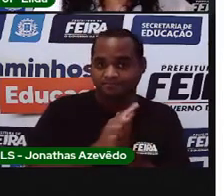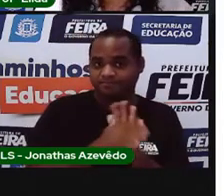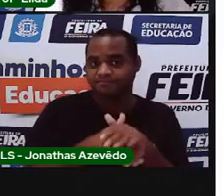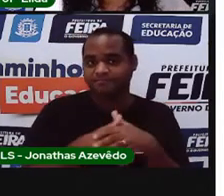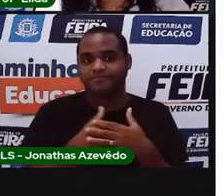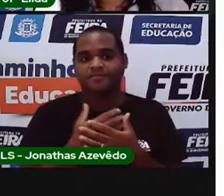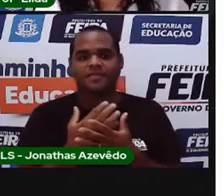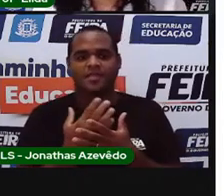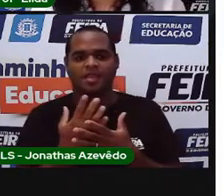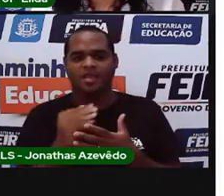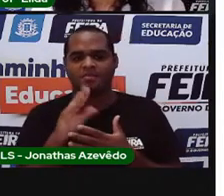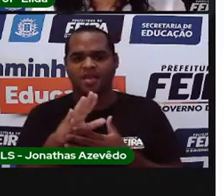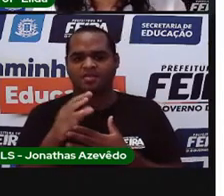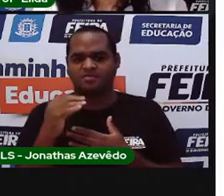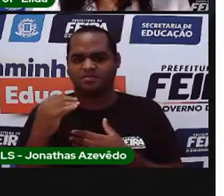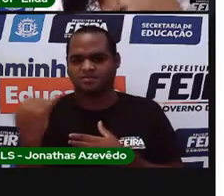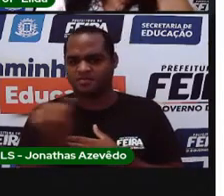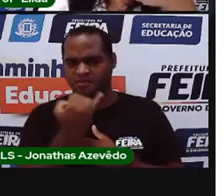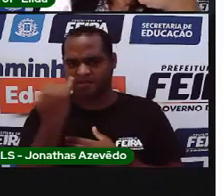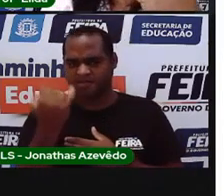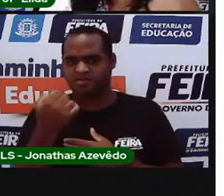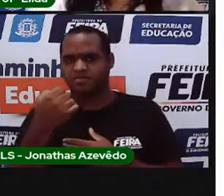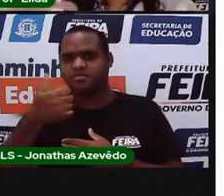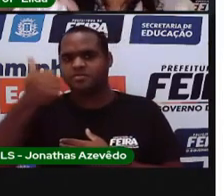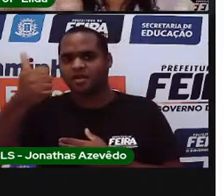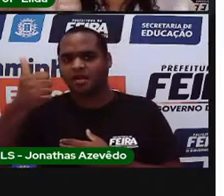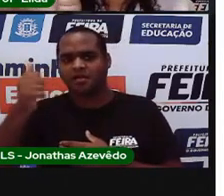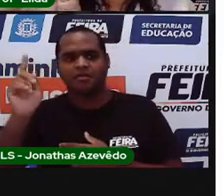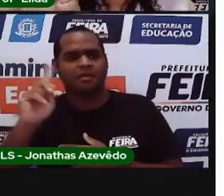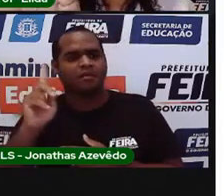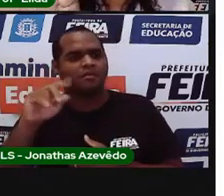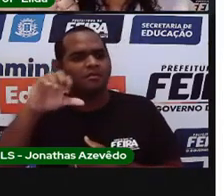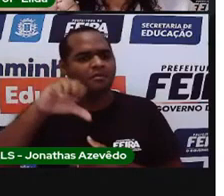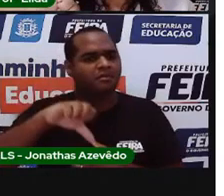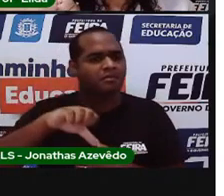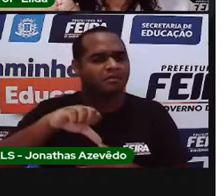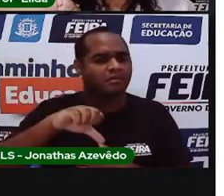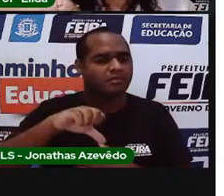Lavar as mãos é importante, sim ou não?